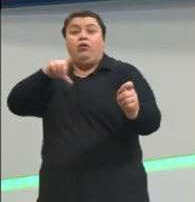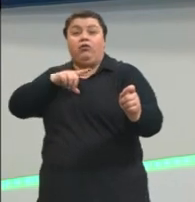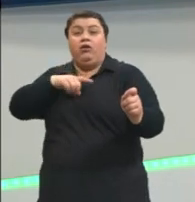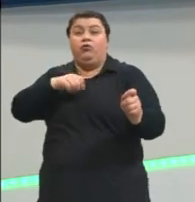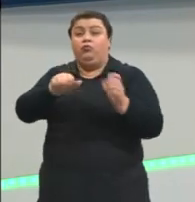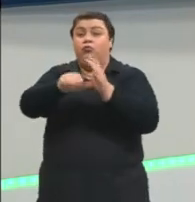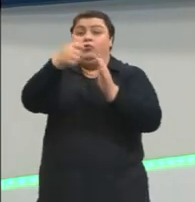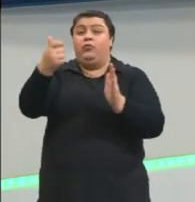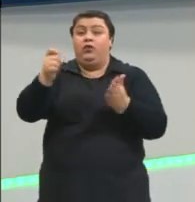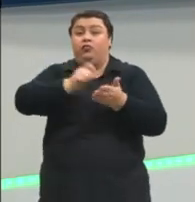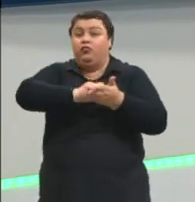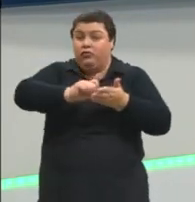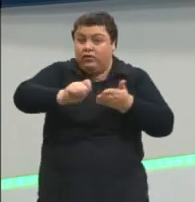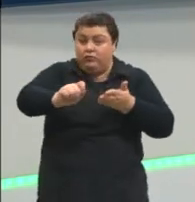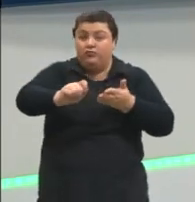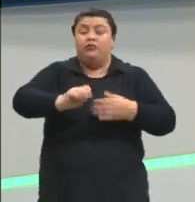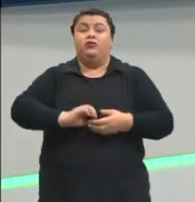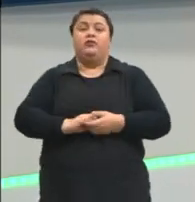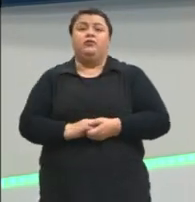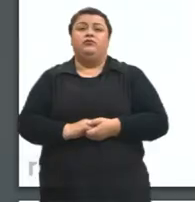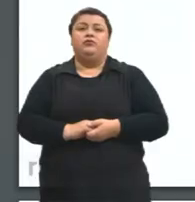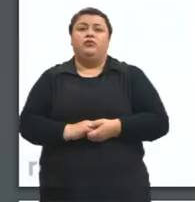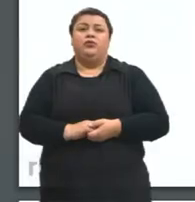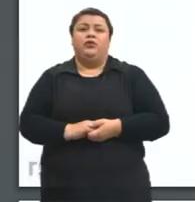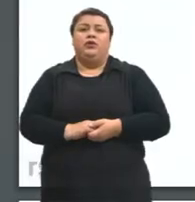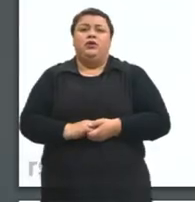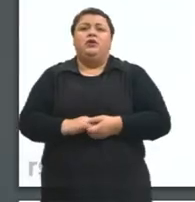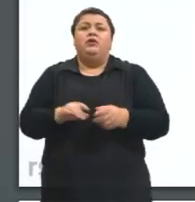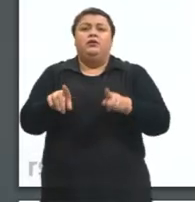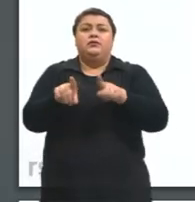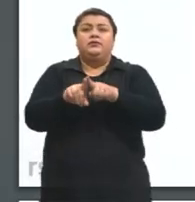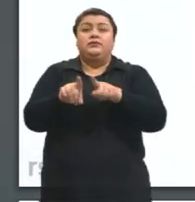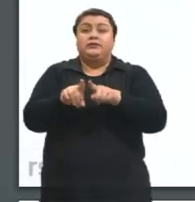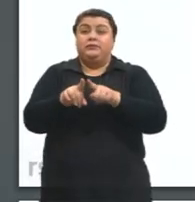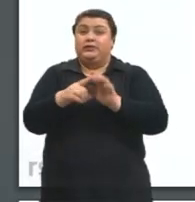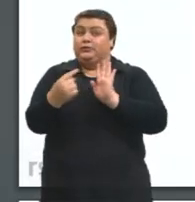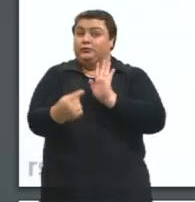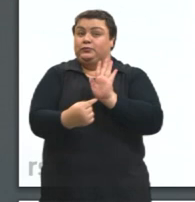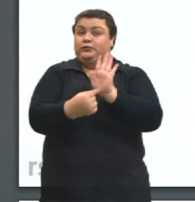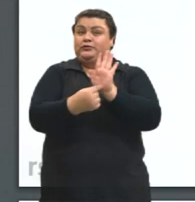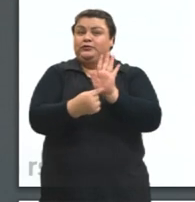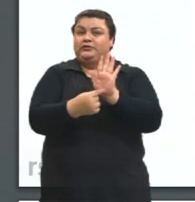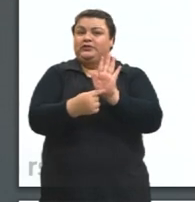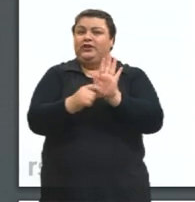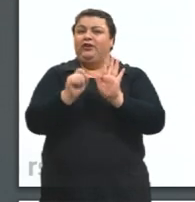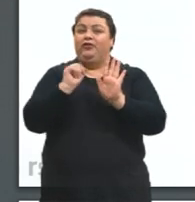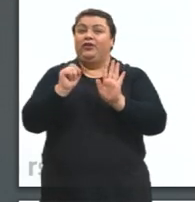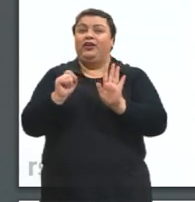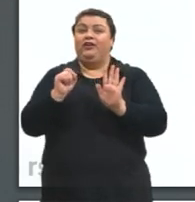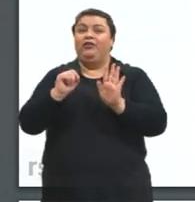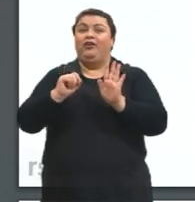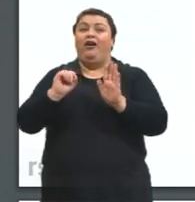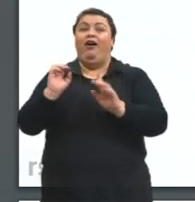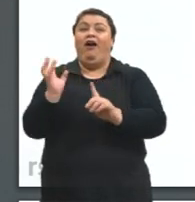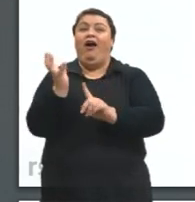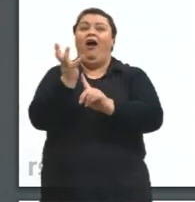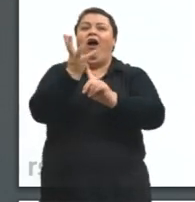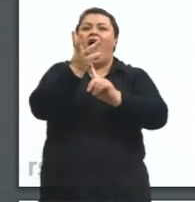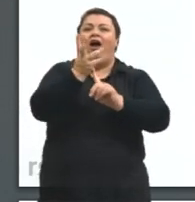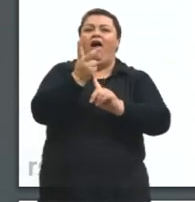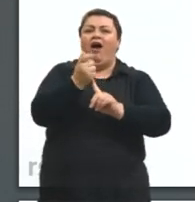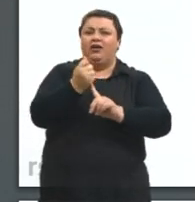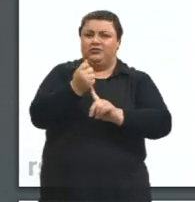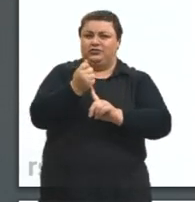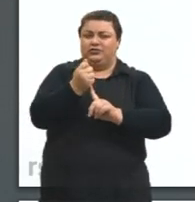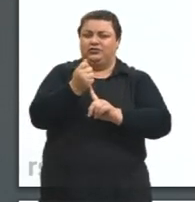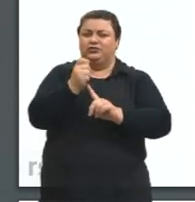registros. E daí, eu quero também trazer para vocês a questão da arte. A gente pode dizer